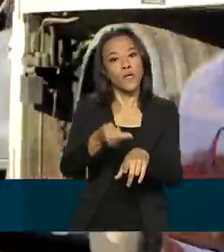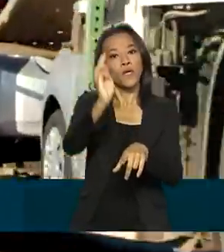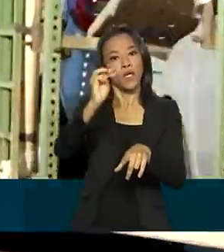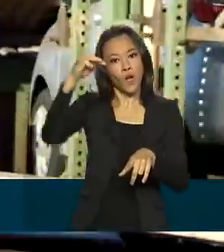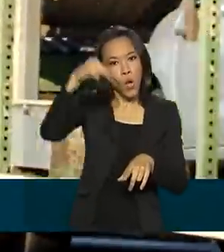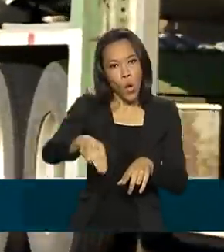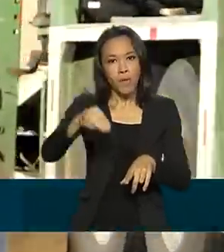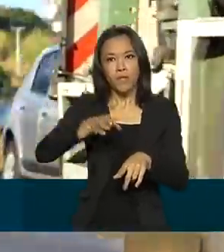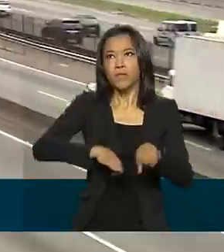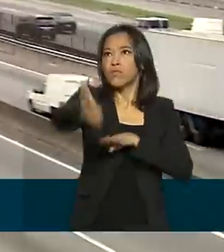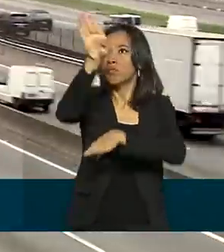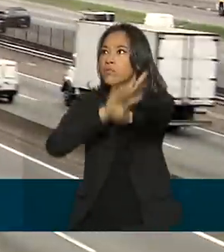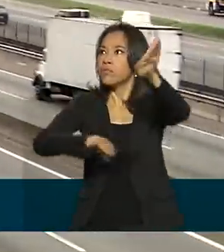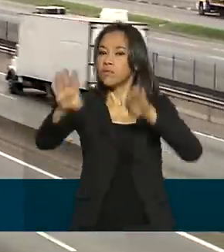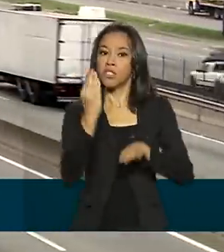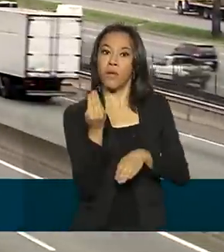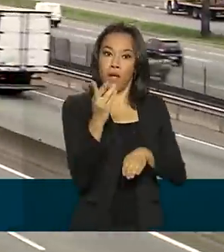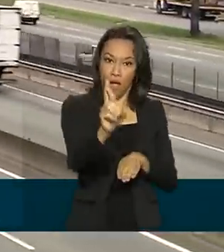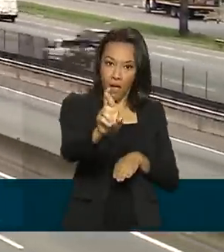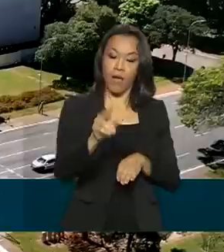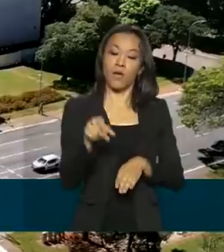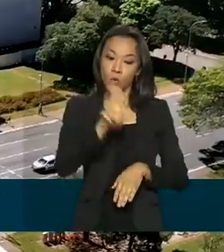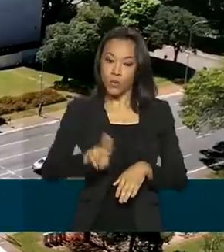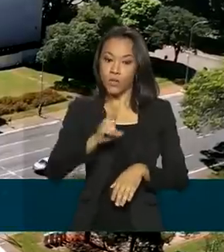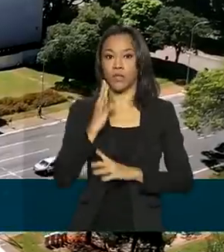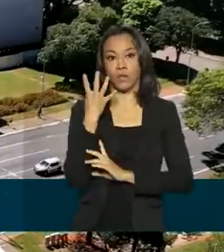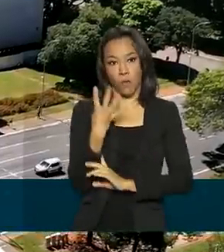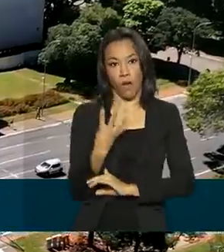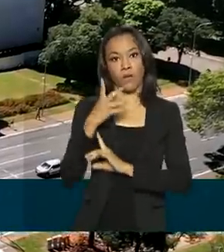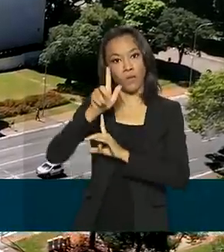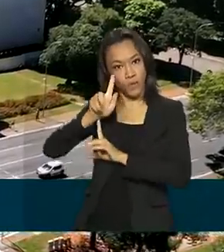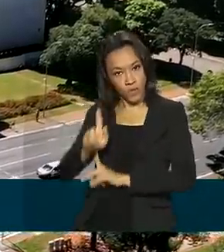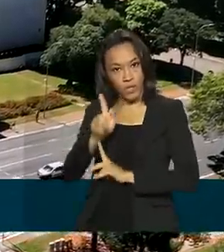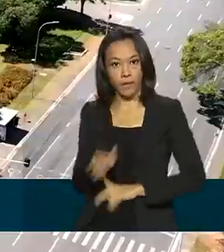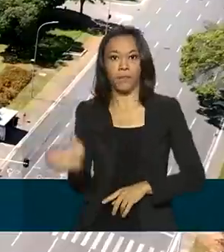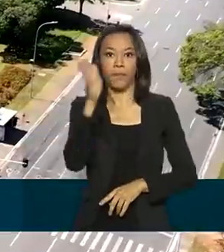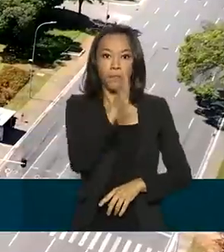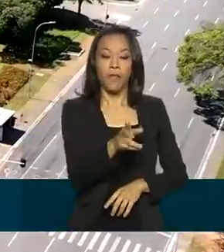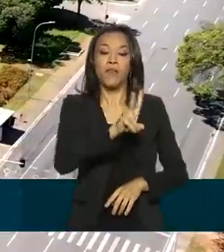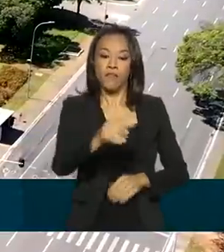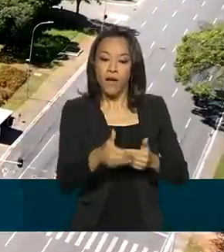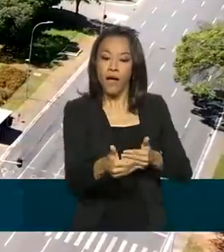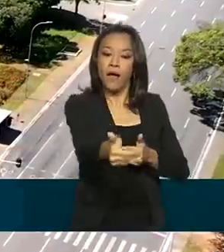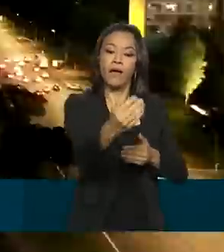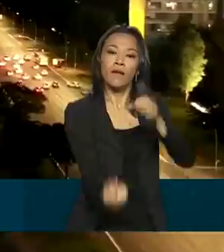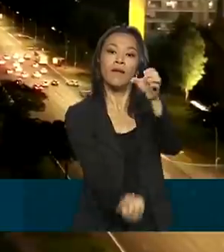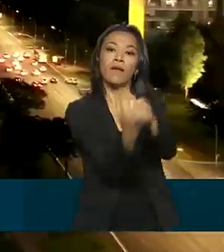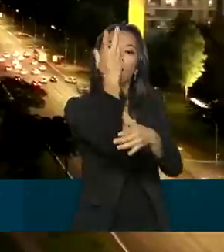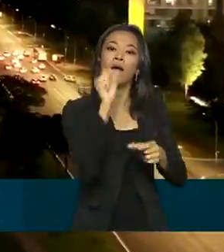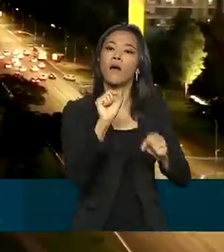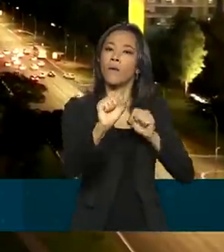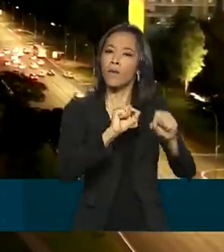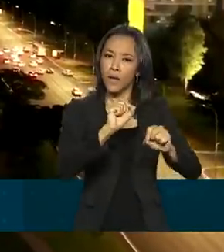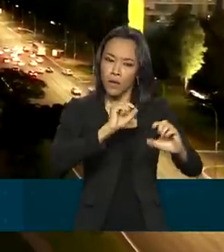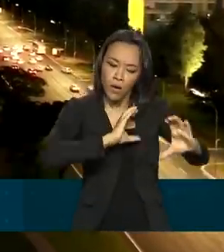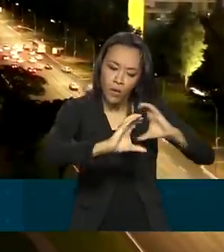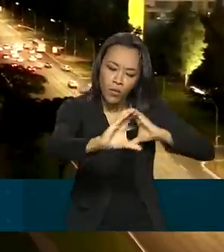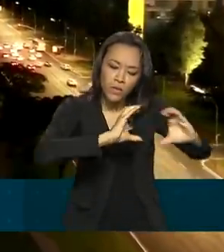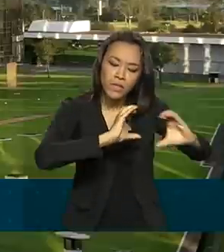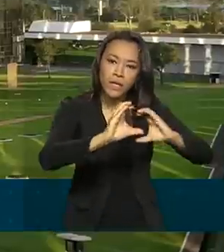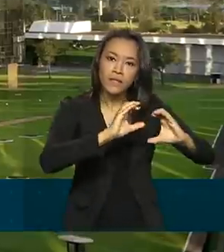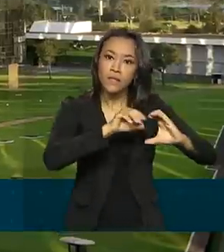com pelo menos a tecnologia 4G, e criarão uma rede privativa de comunicação para a